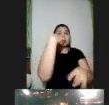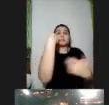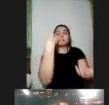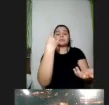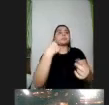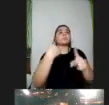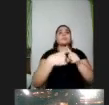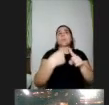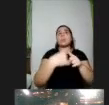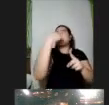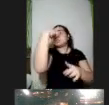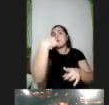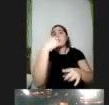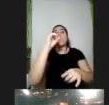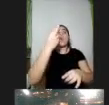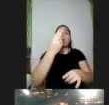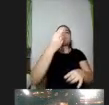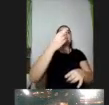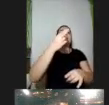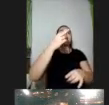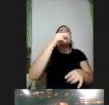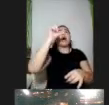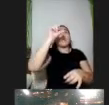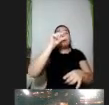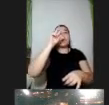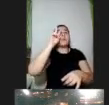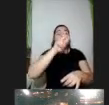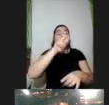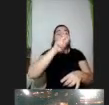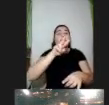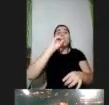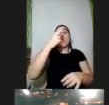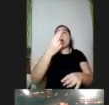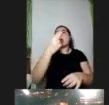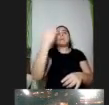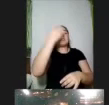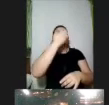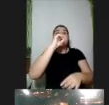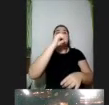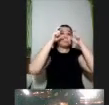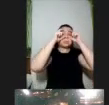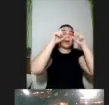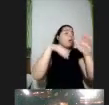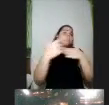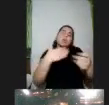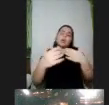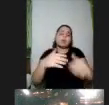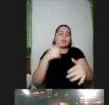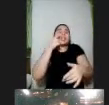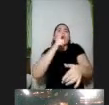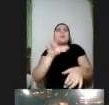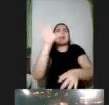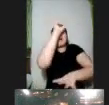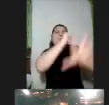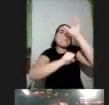porque é cego ou porque é uma pessoa que tem baixa visão pra uma pessoa que tem alguma outra condição de visão que faz com que ele não consiga ter uma boa apreensão